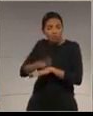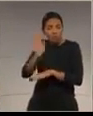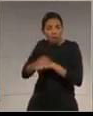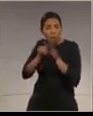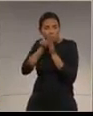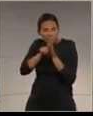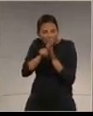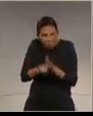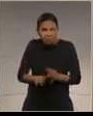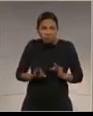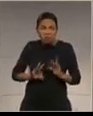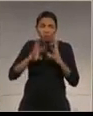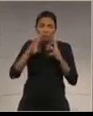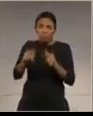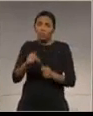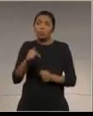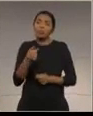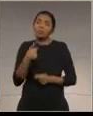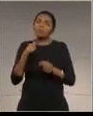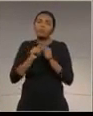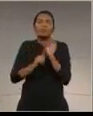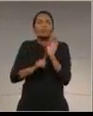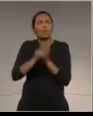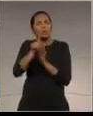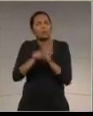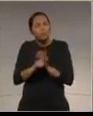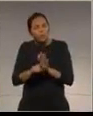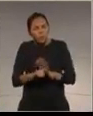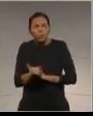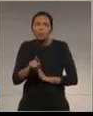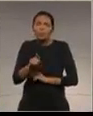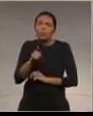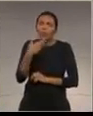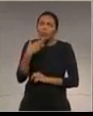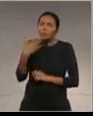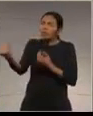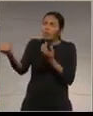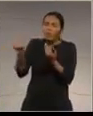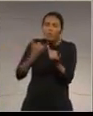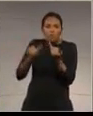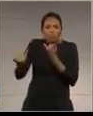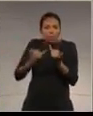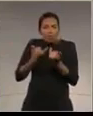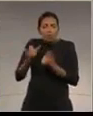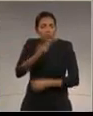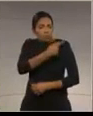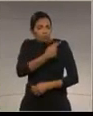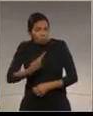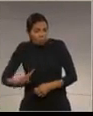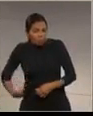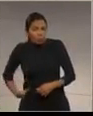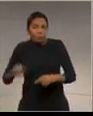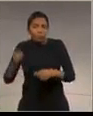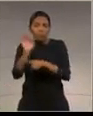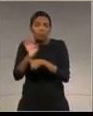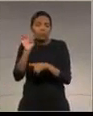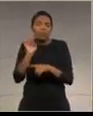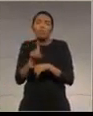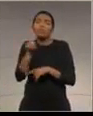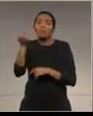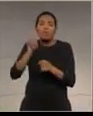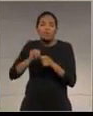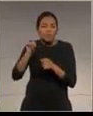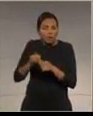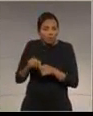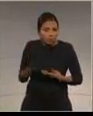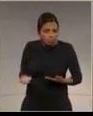esse feito. Formulei uma questão, através de pedido de informação ao Governo do Estado, questionando sobre quais seriam as providências